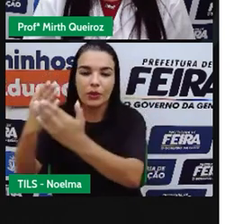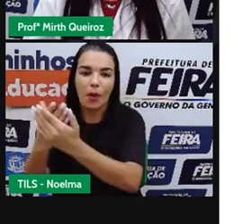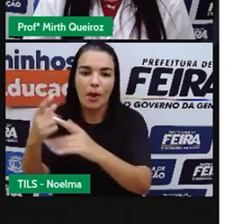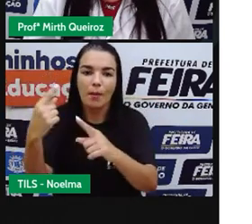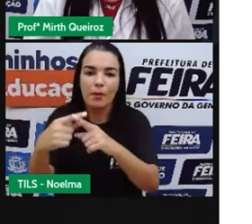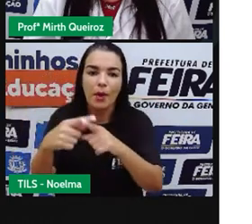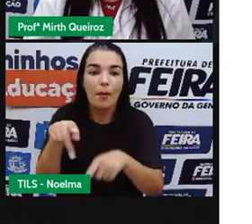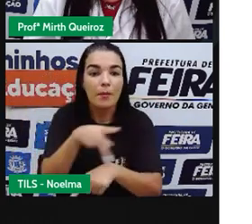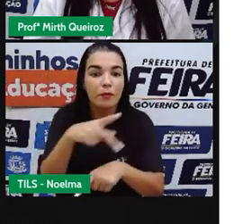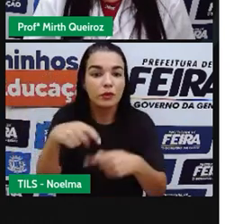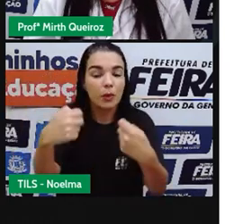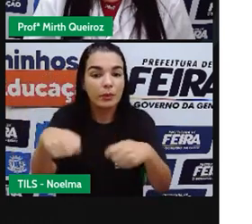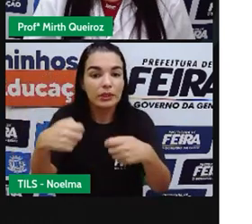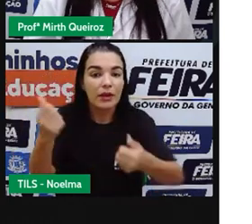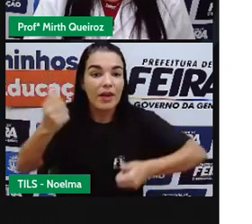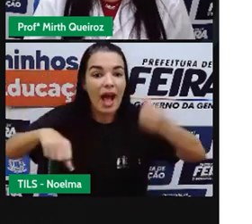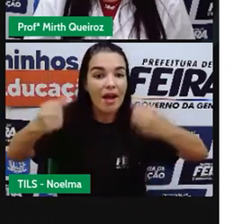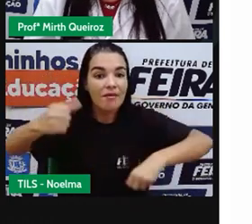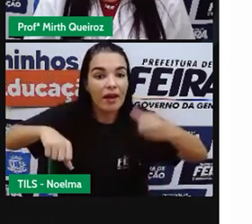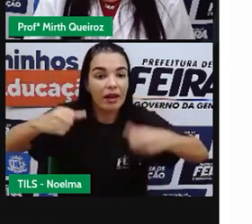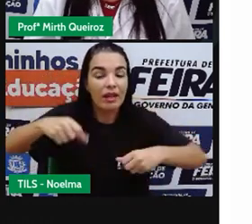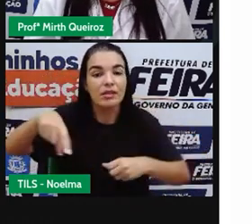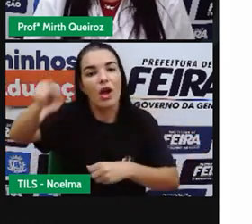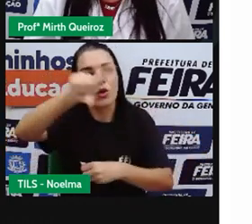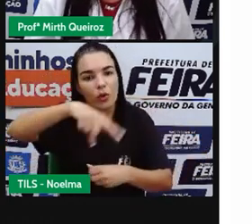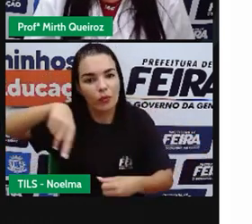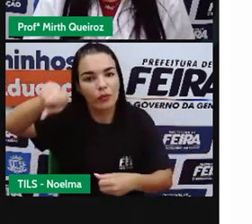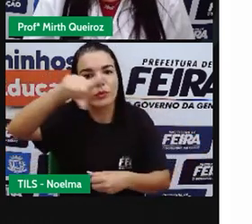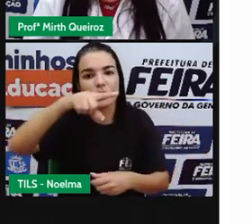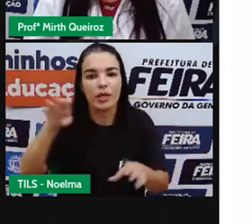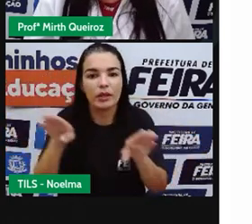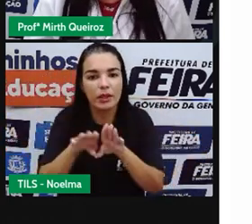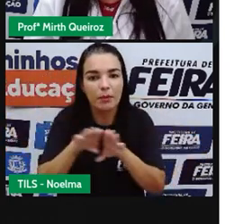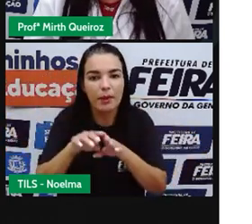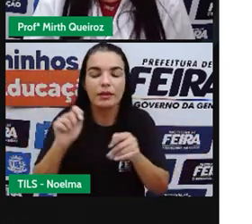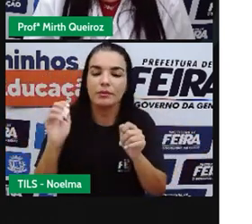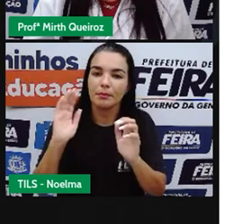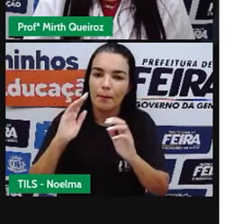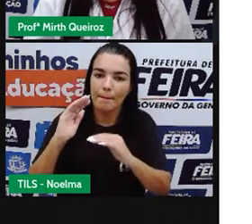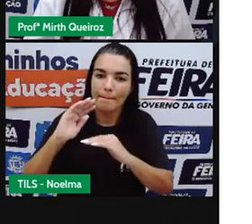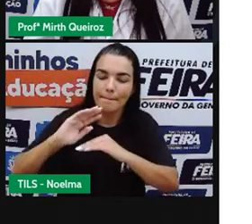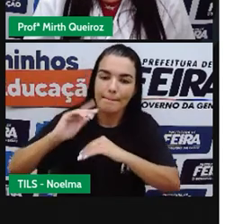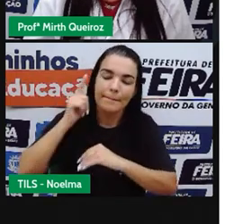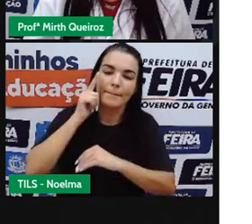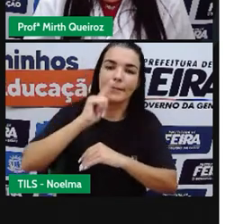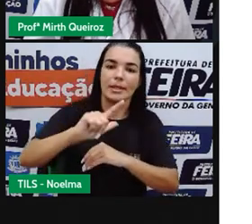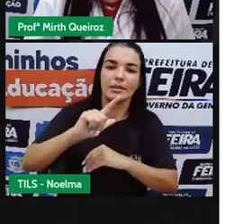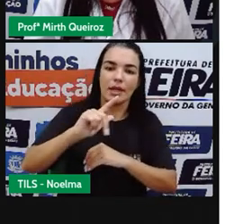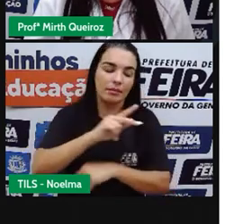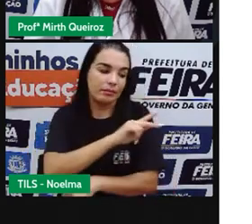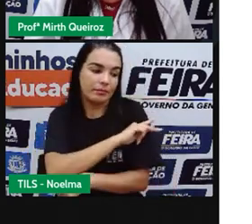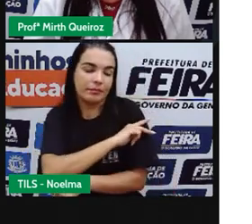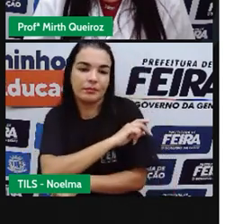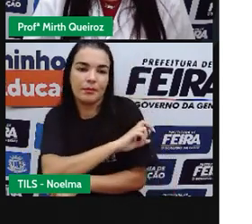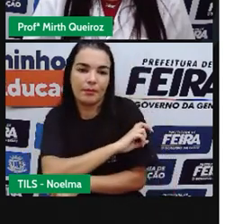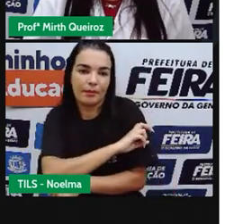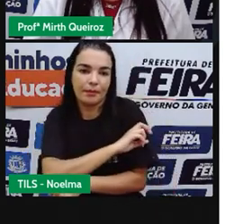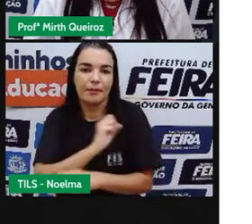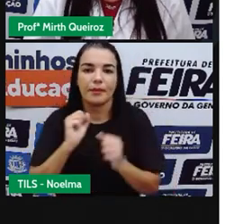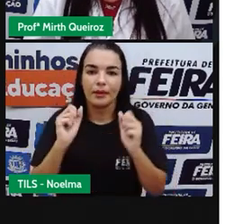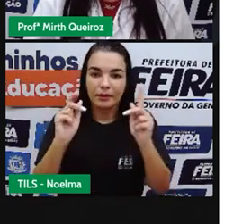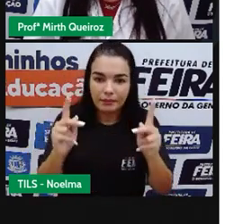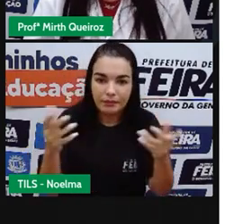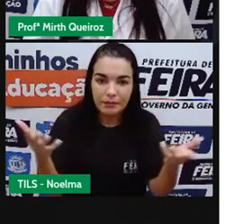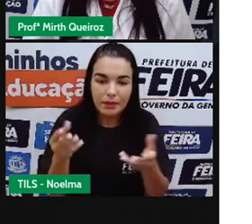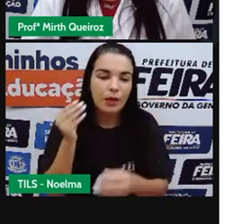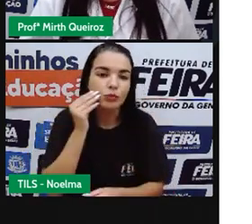a avaliação de vocês e assim vocês possam também promover de sério. Certo, gente? Nossa aula vai